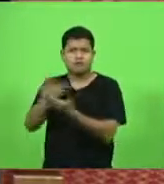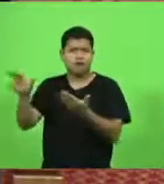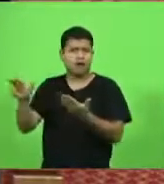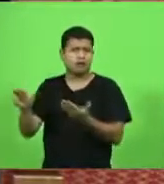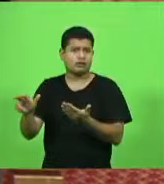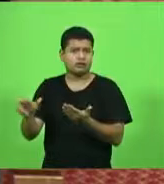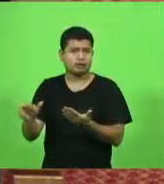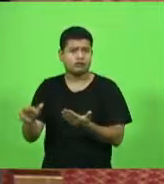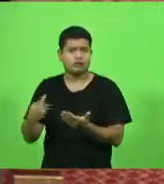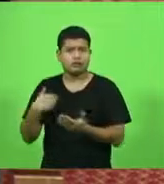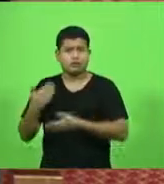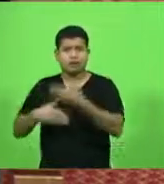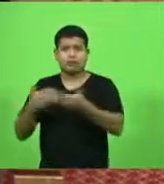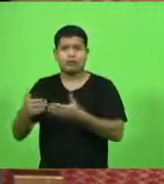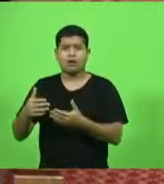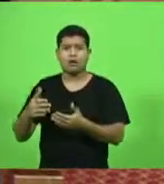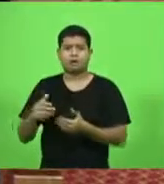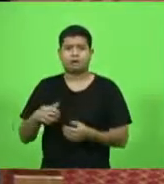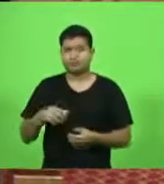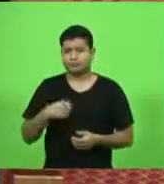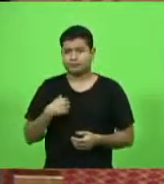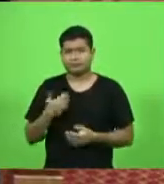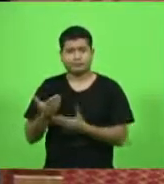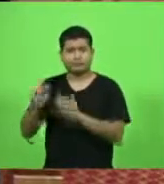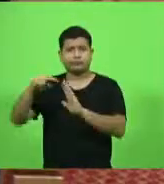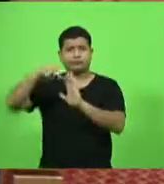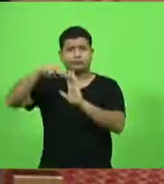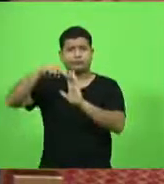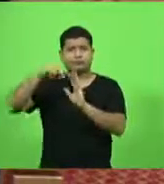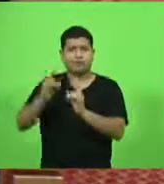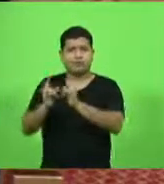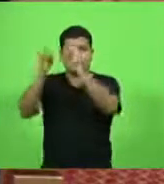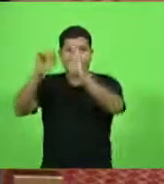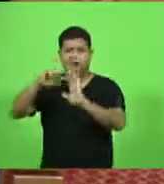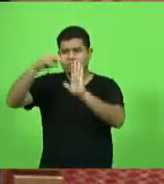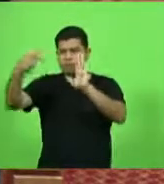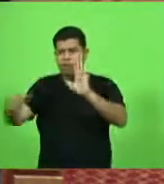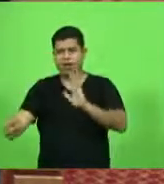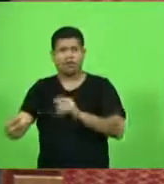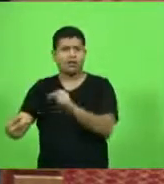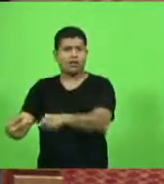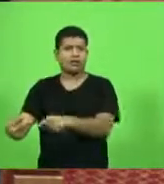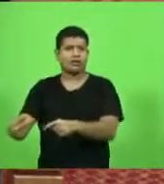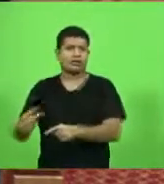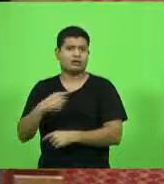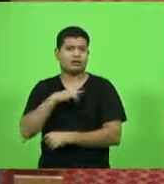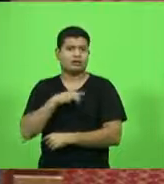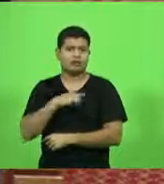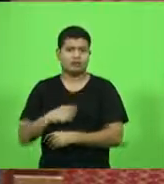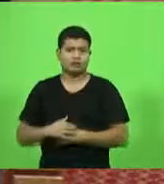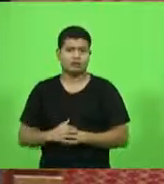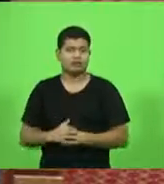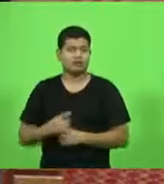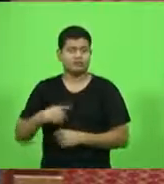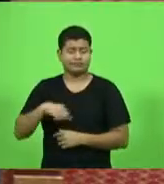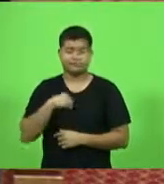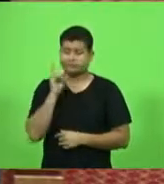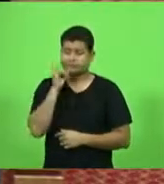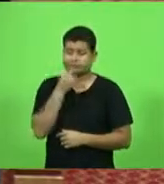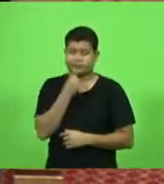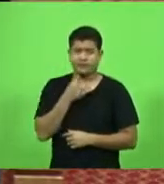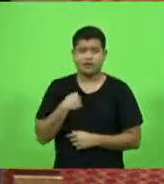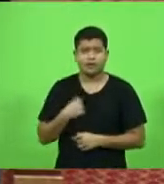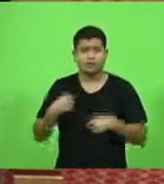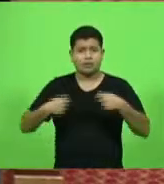jogou ela do quarto andar do prédio. Então, a gente tem que lamentar e a nossa justiça tem que ser mais